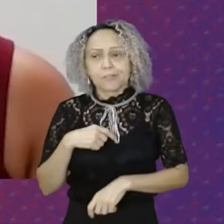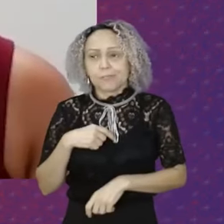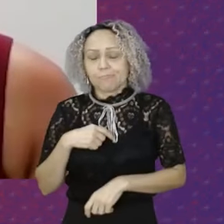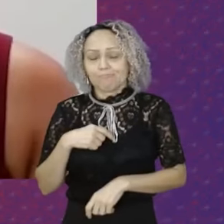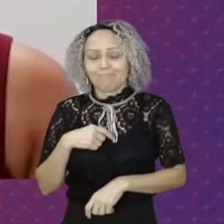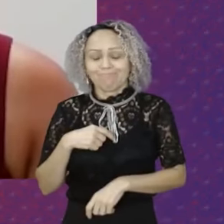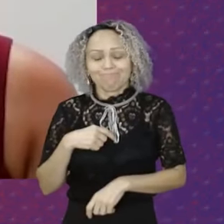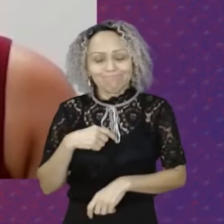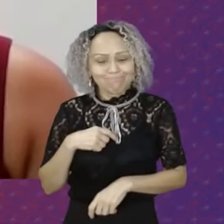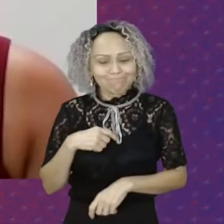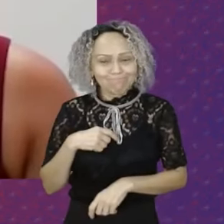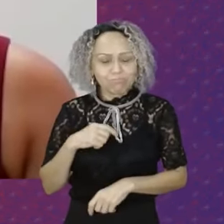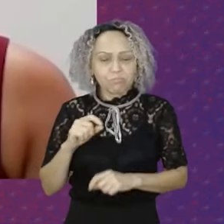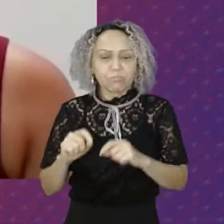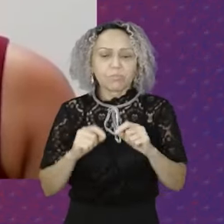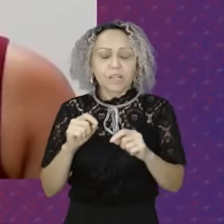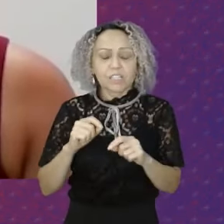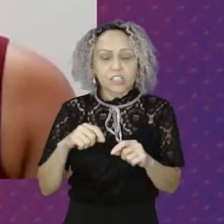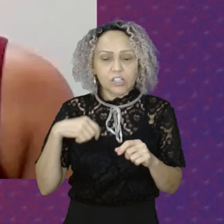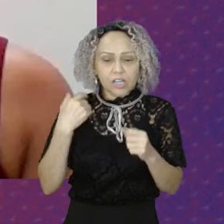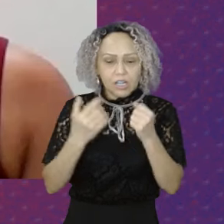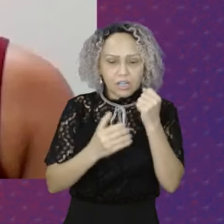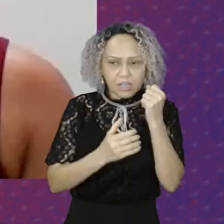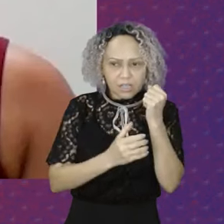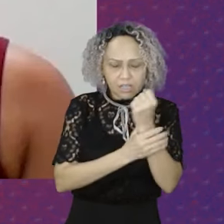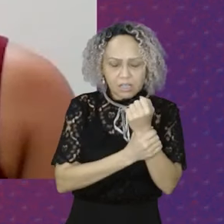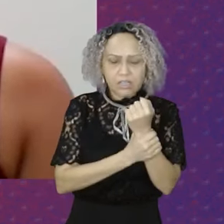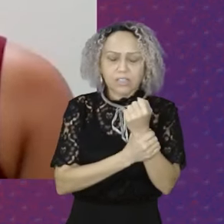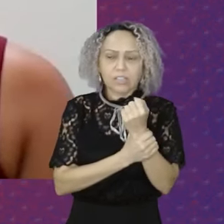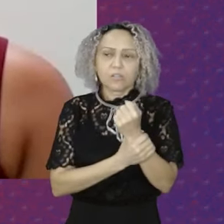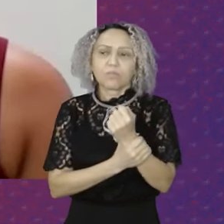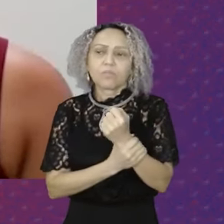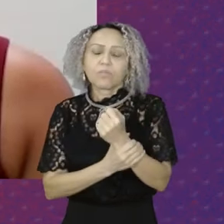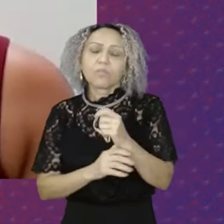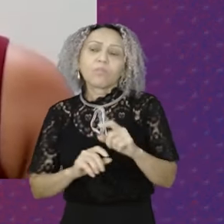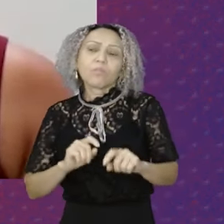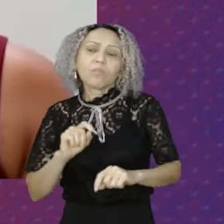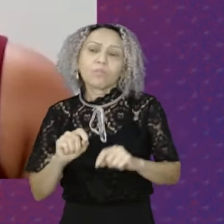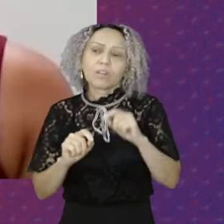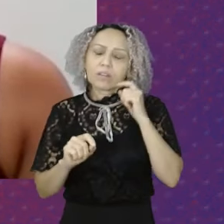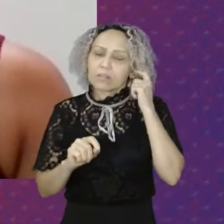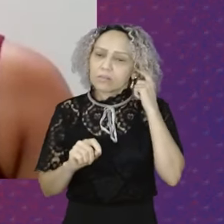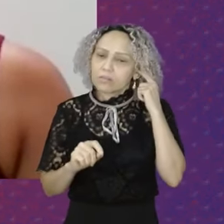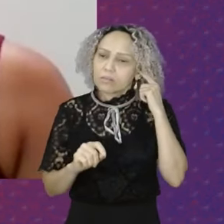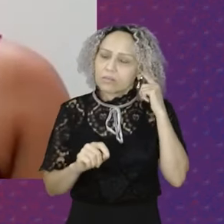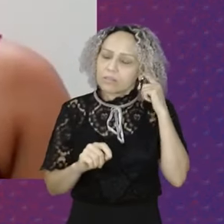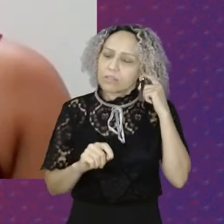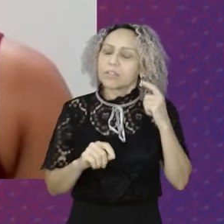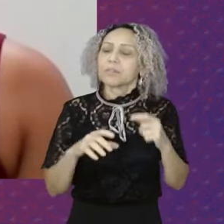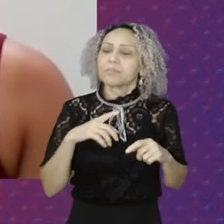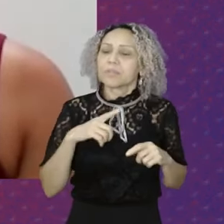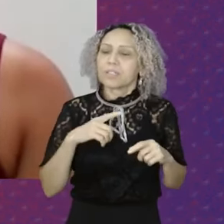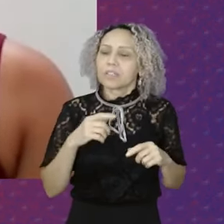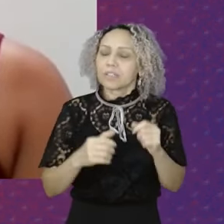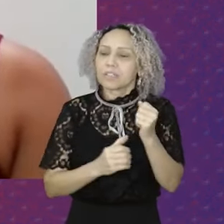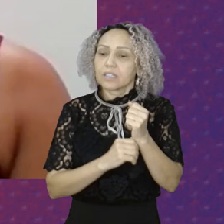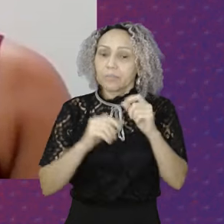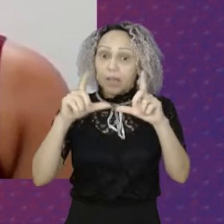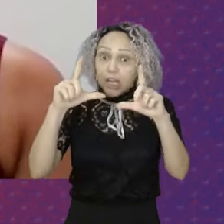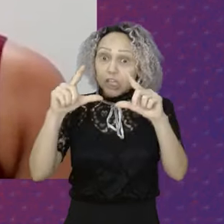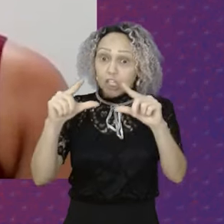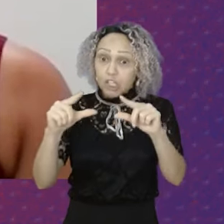índices Que tem sido colocados Em relação à violência contra a mulher Em relação ao feminicídio No Brasil São